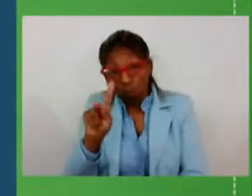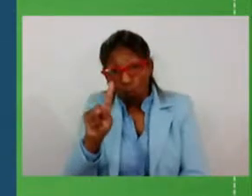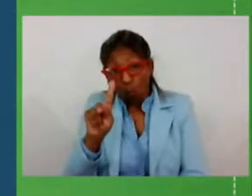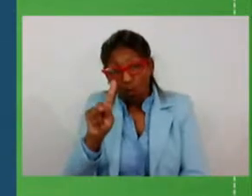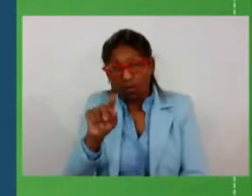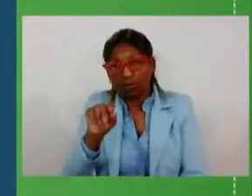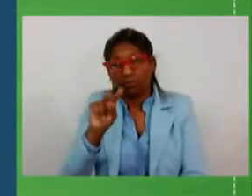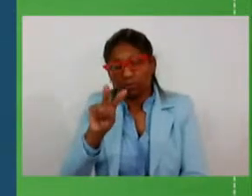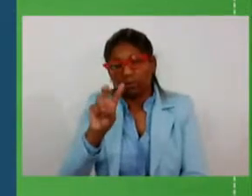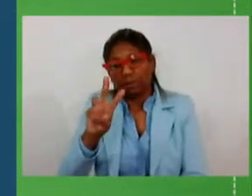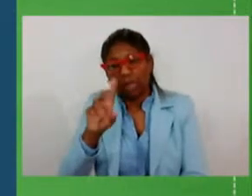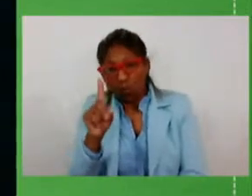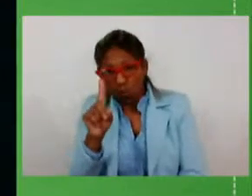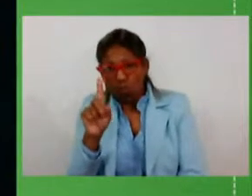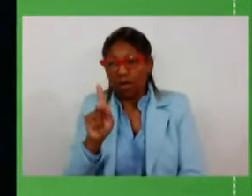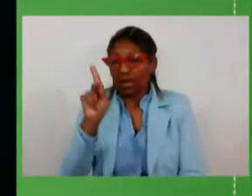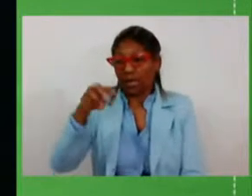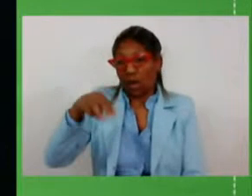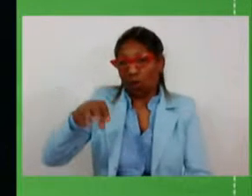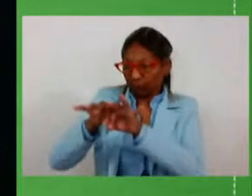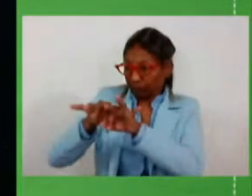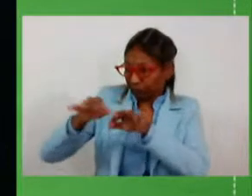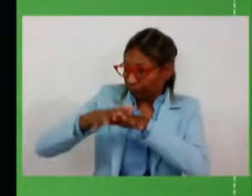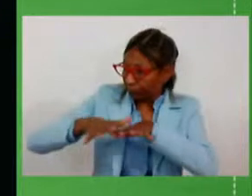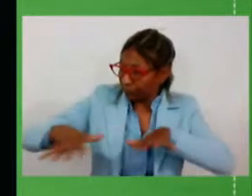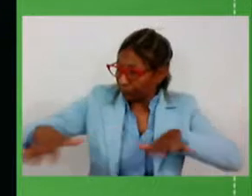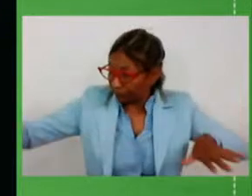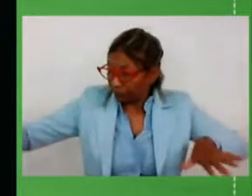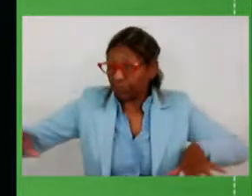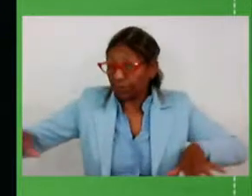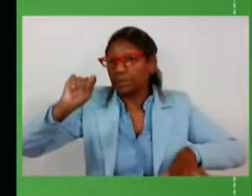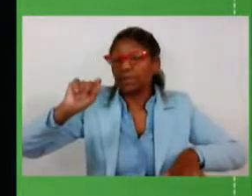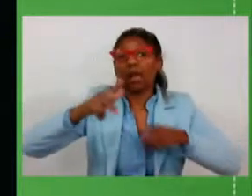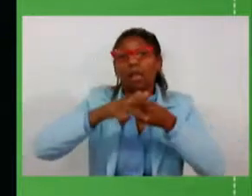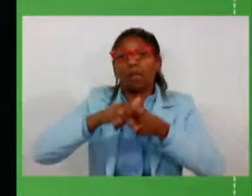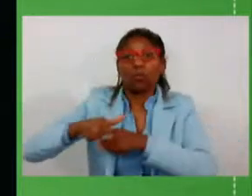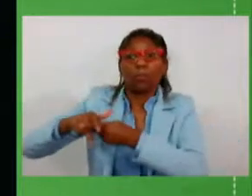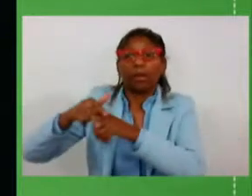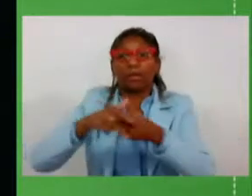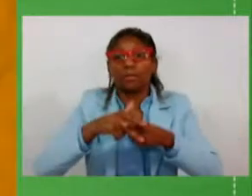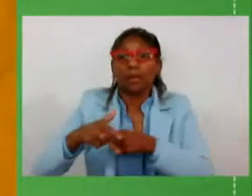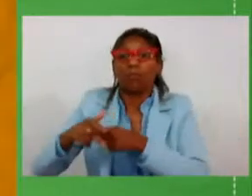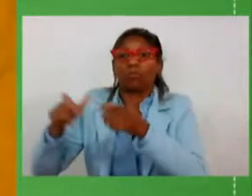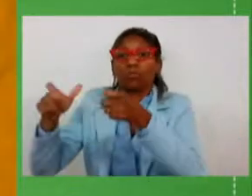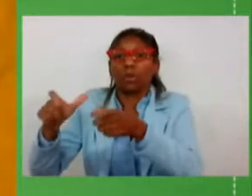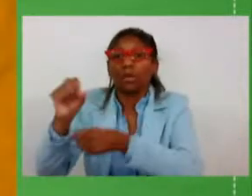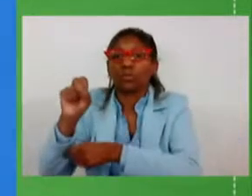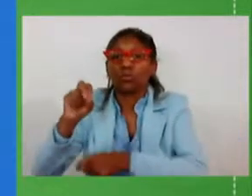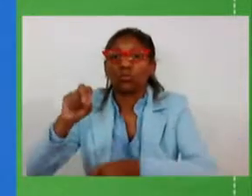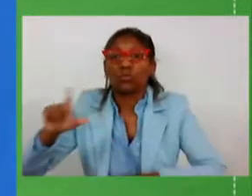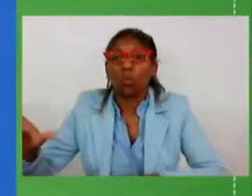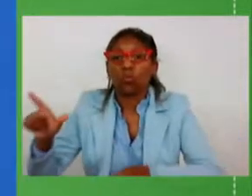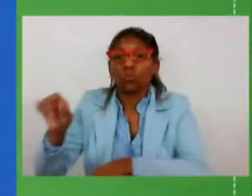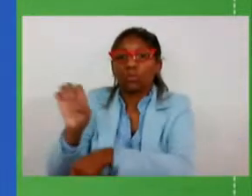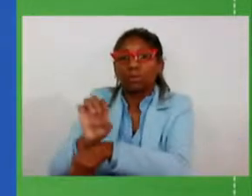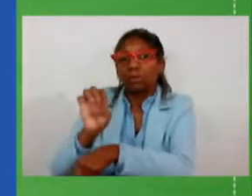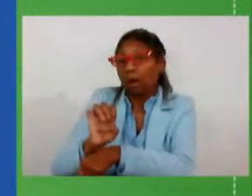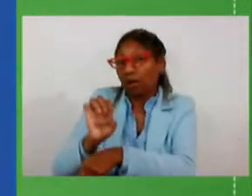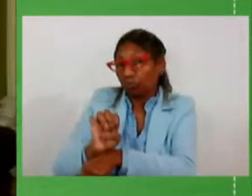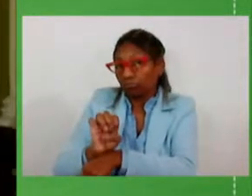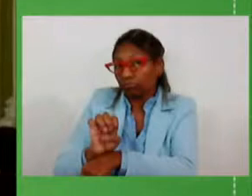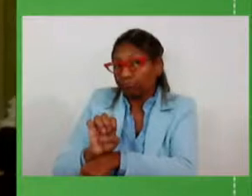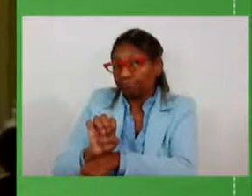rodovias que tem a previsão de recuperação na região sul do estado na região funcional